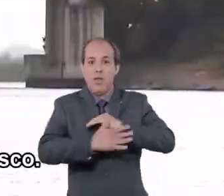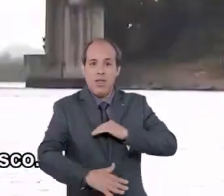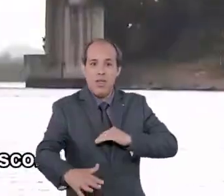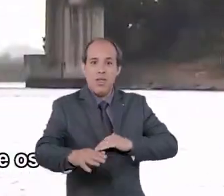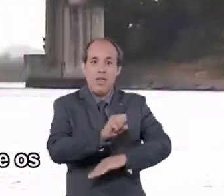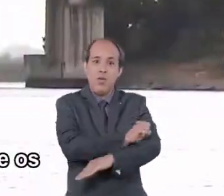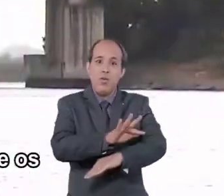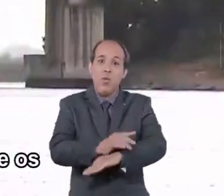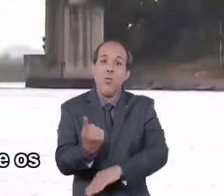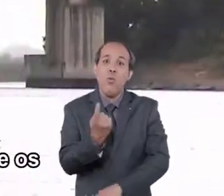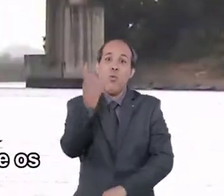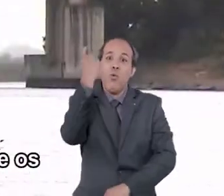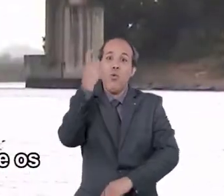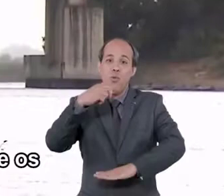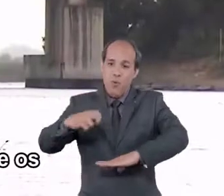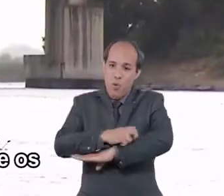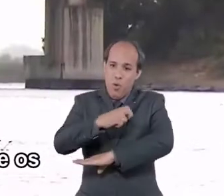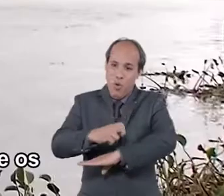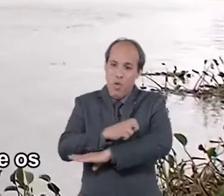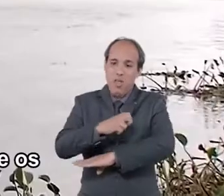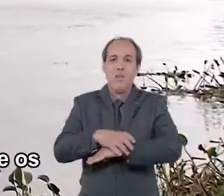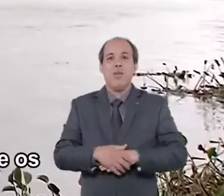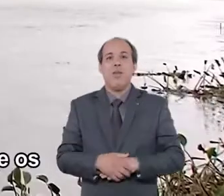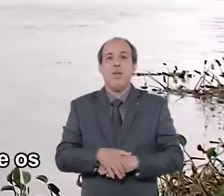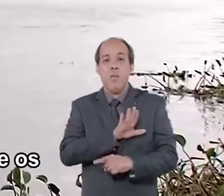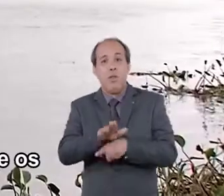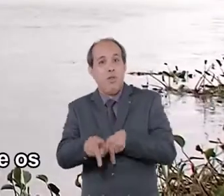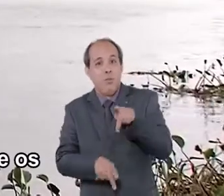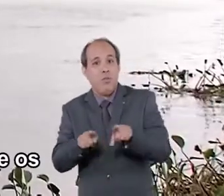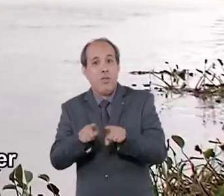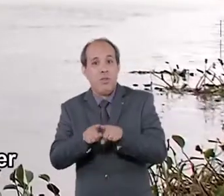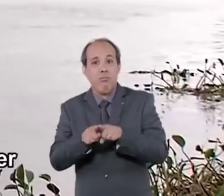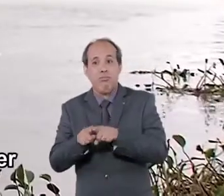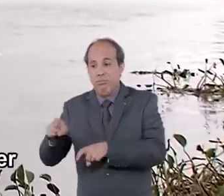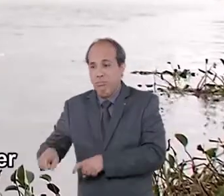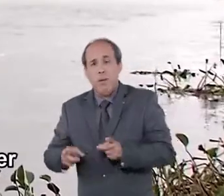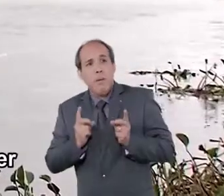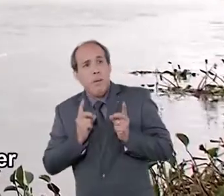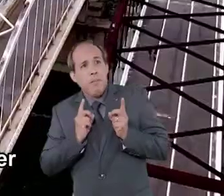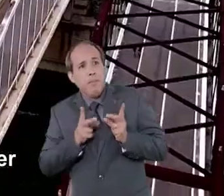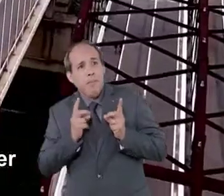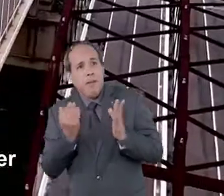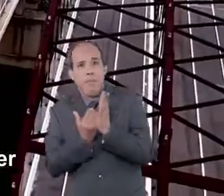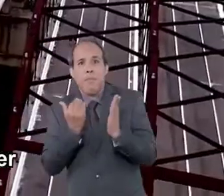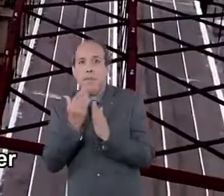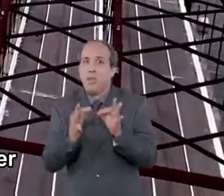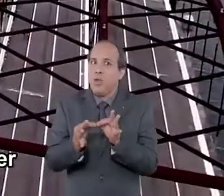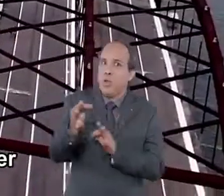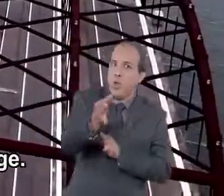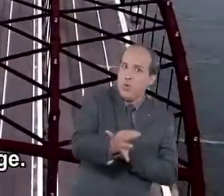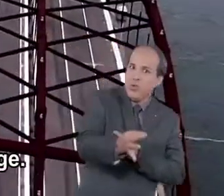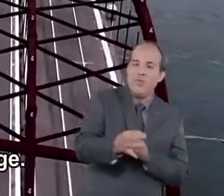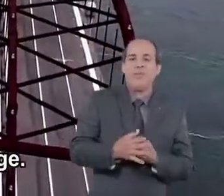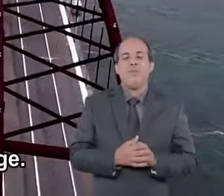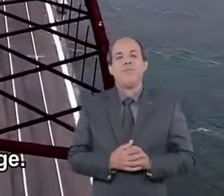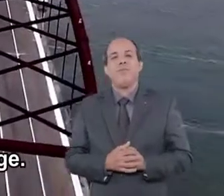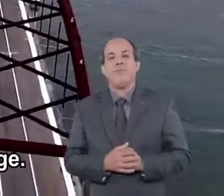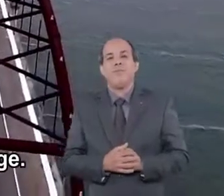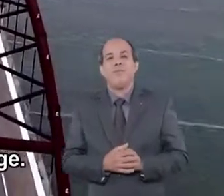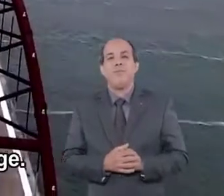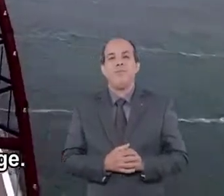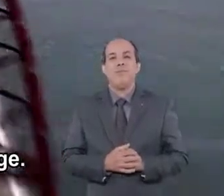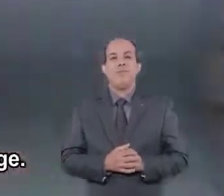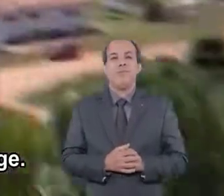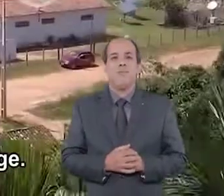Francisco. É o único acesso sobre o Rio para acudir o povo e os agricultores da região que passaram a vender seus produtos